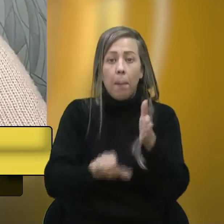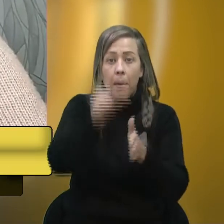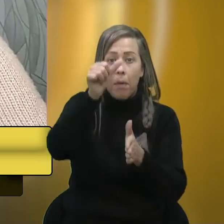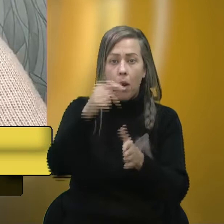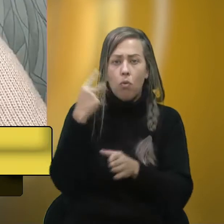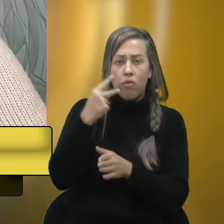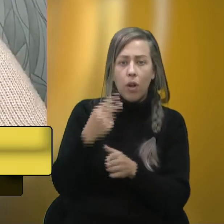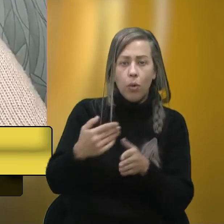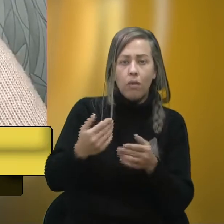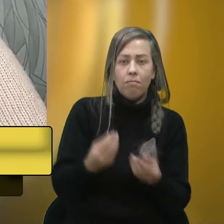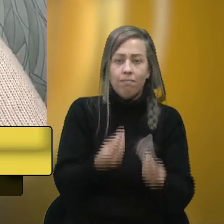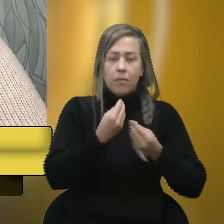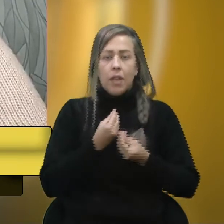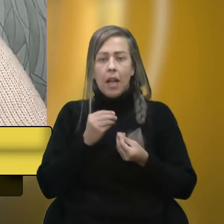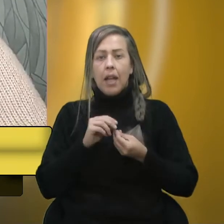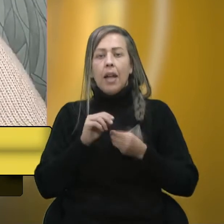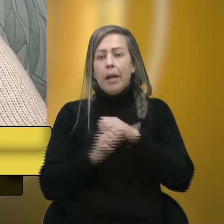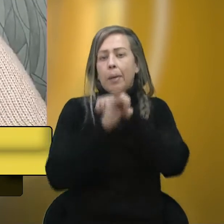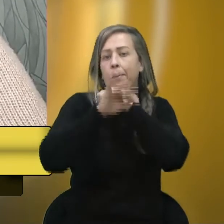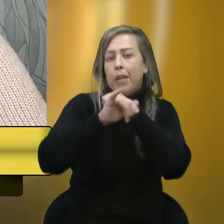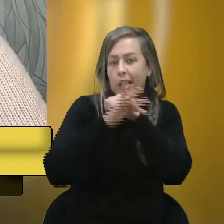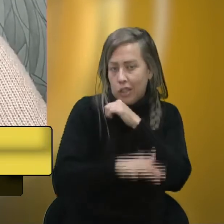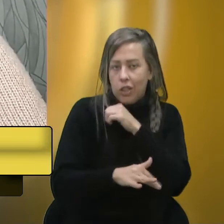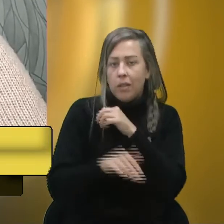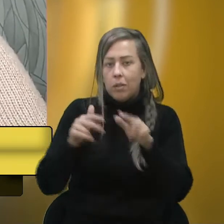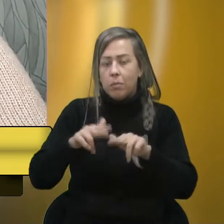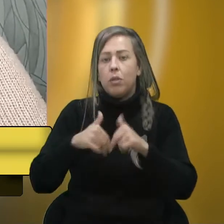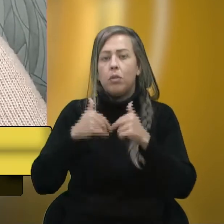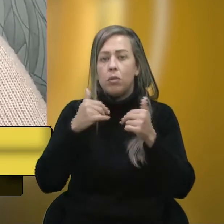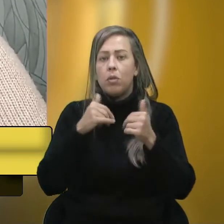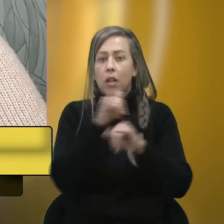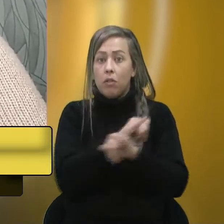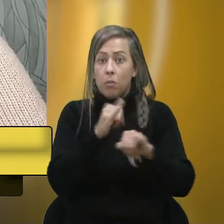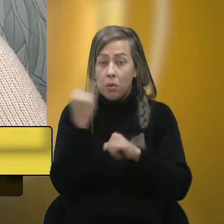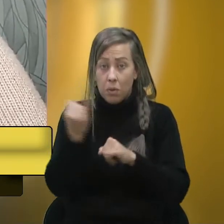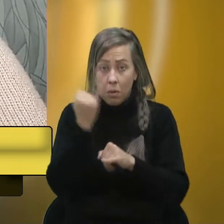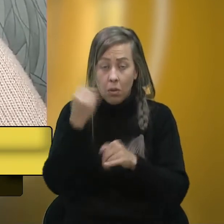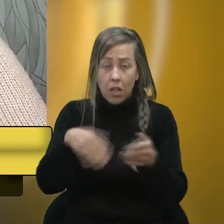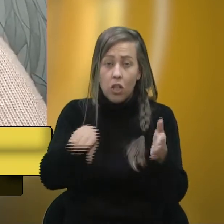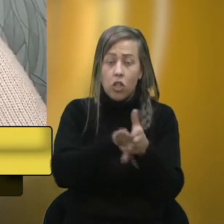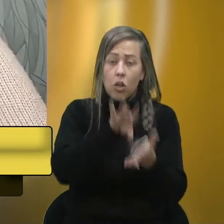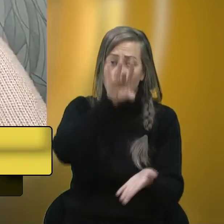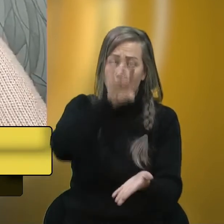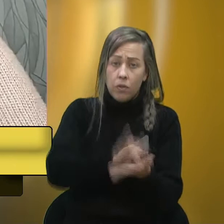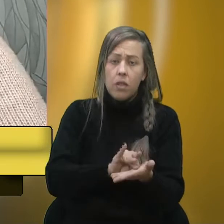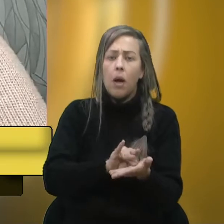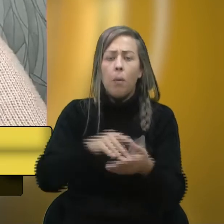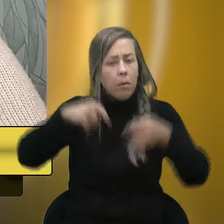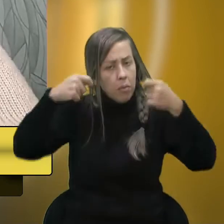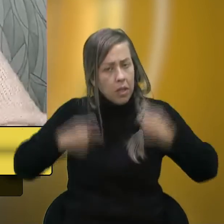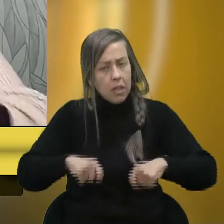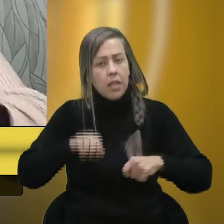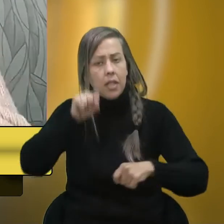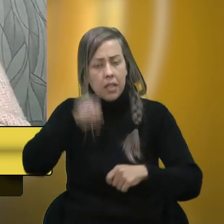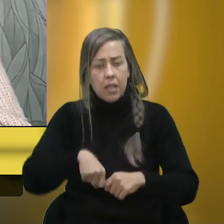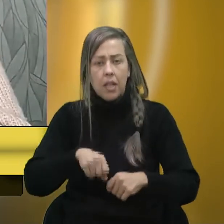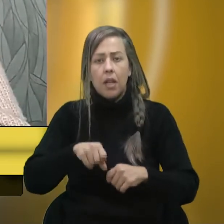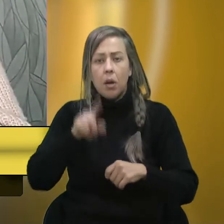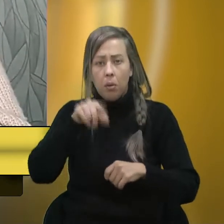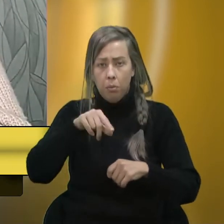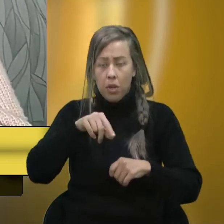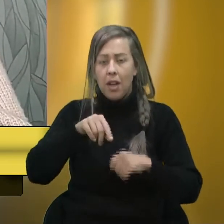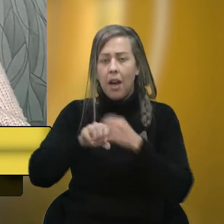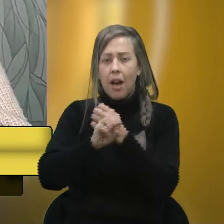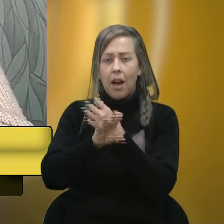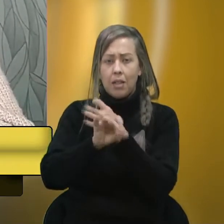vereador ou primeiro para a imprensa, então essas informações que são tão importantes, elas cheguem oficialmente a quem deve, porque a Secretaria Municipal de